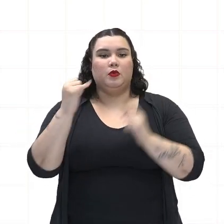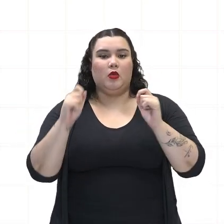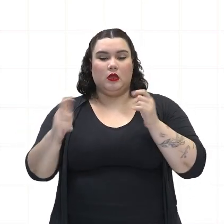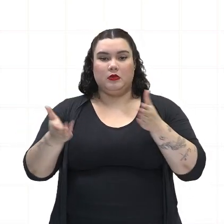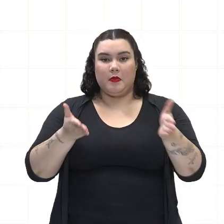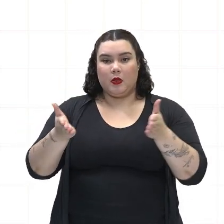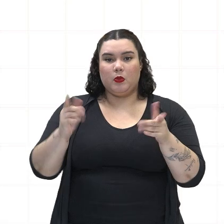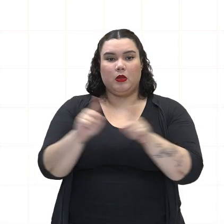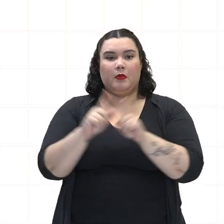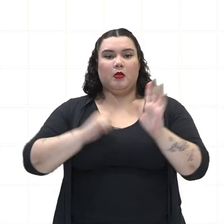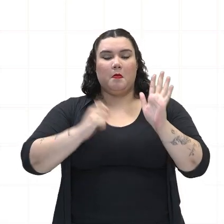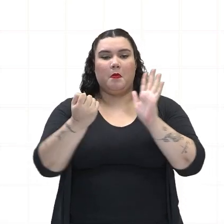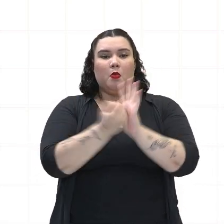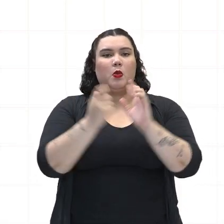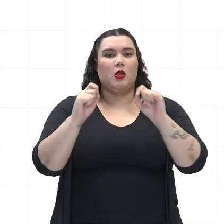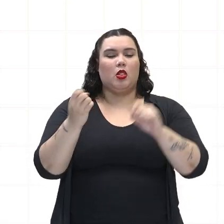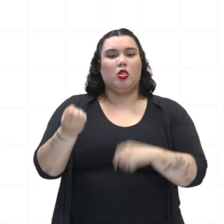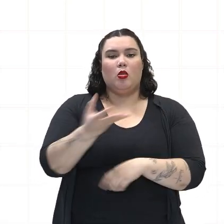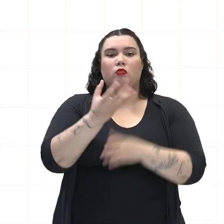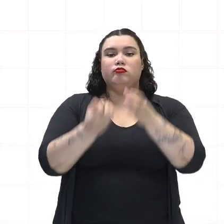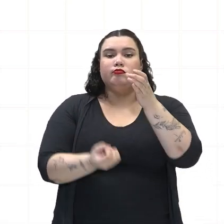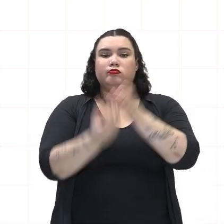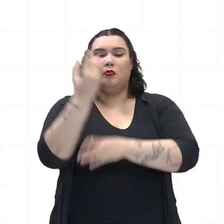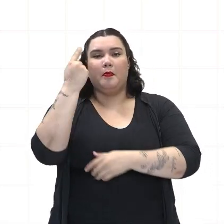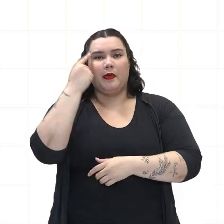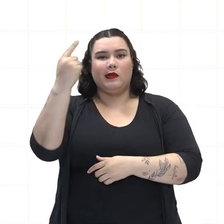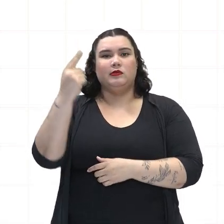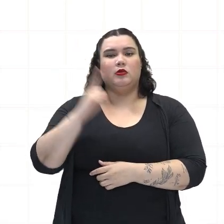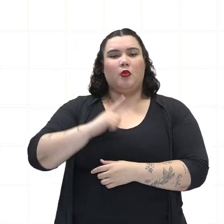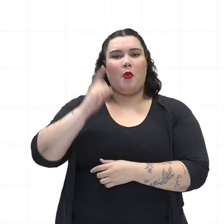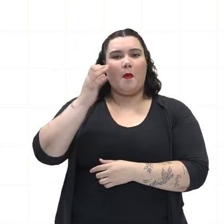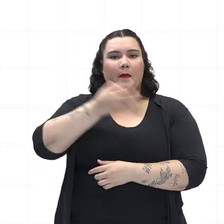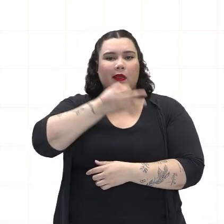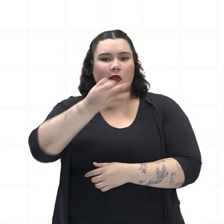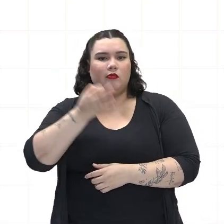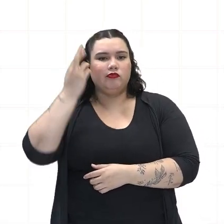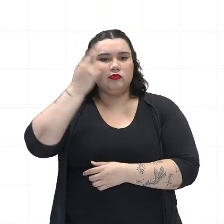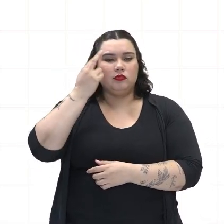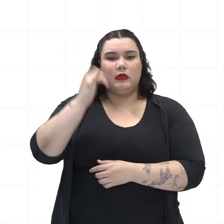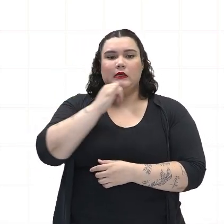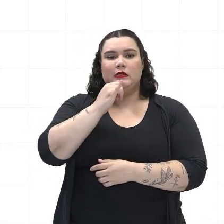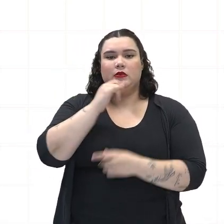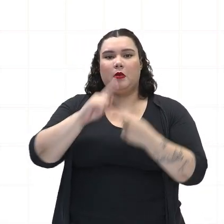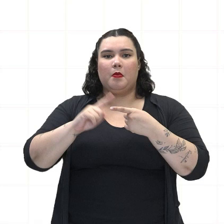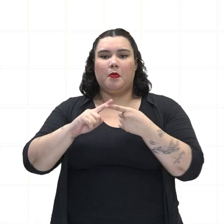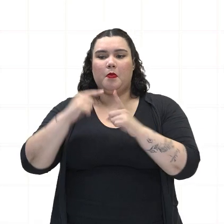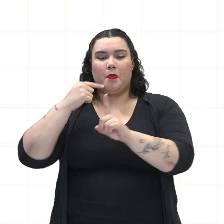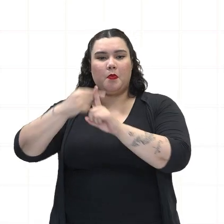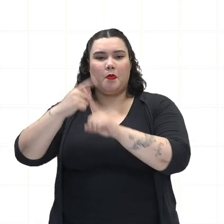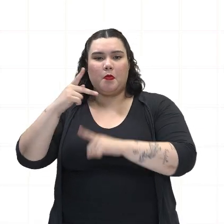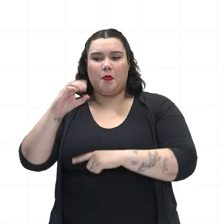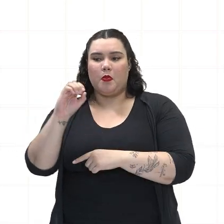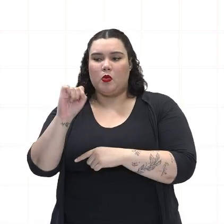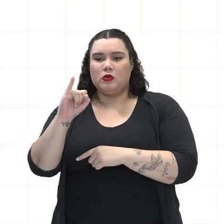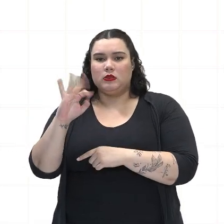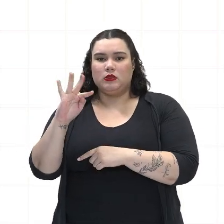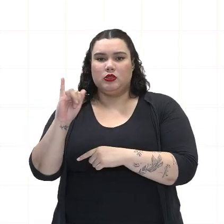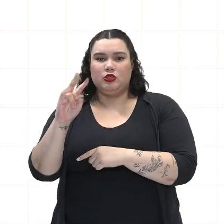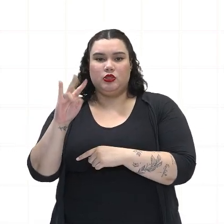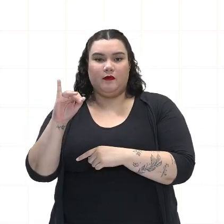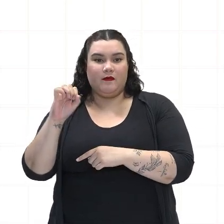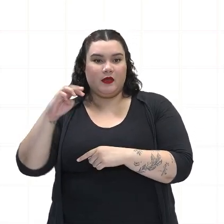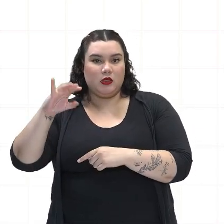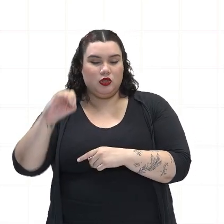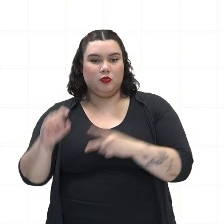foi marcado pelo surgimento de novas ideias e correntes de pensamento, como o positivismo e evolucionismo. O positivismo é esse que vai estar